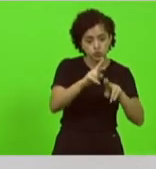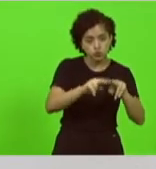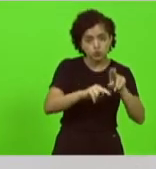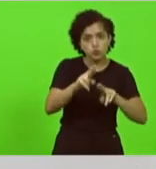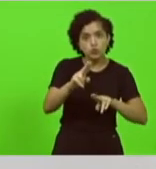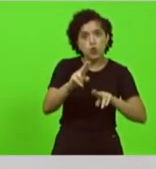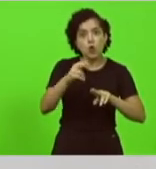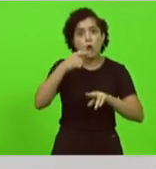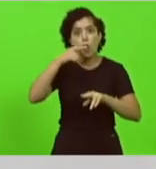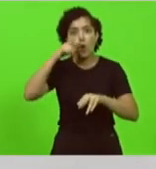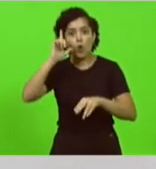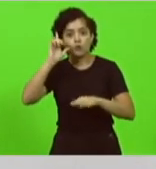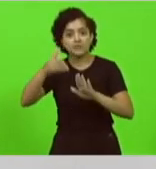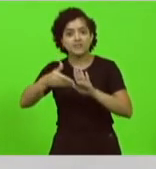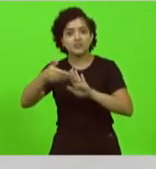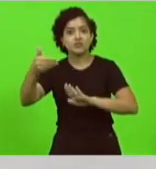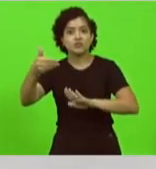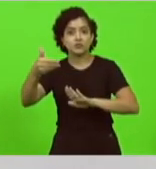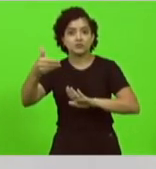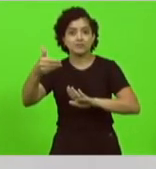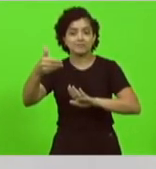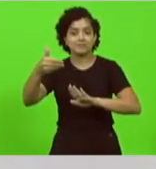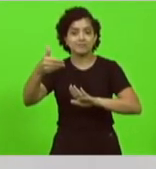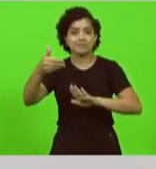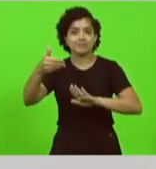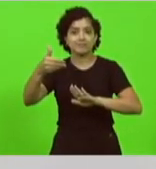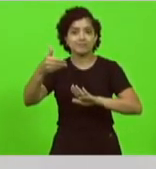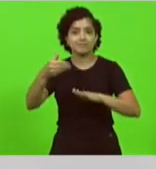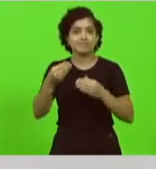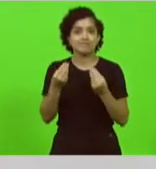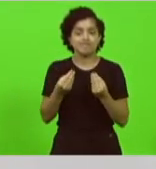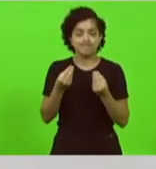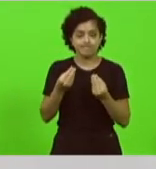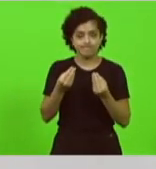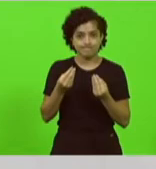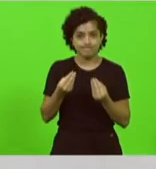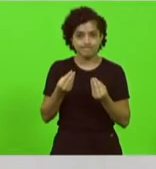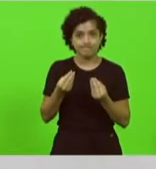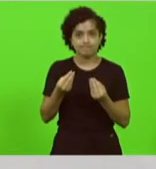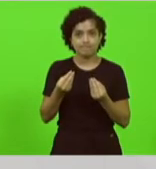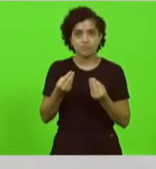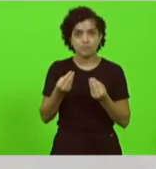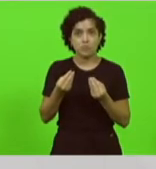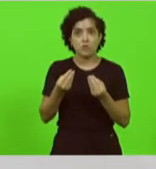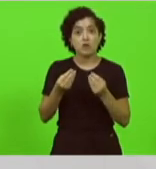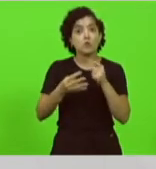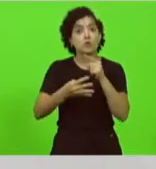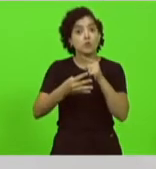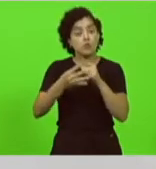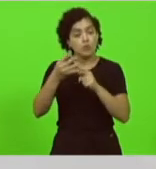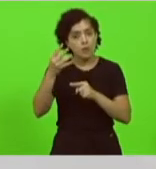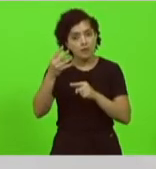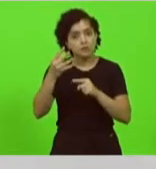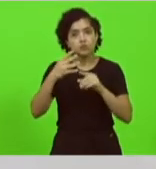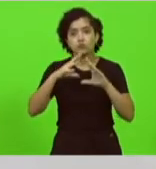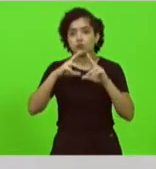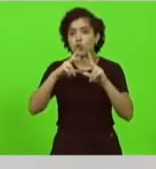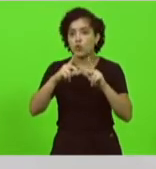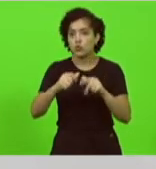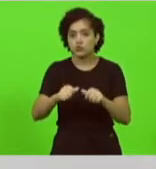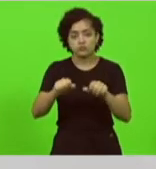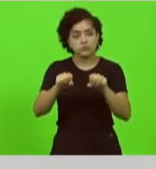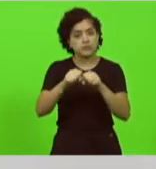junho ontem porque dos quatro aparelhos todos estavam quebrados